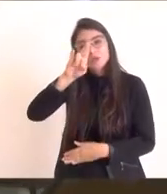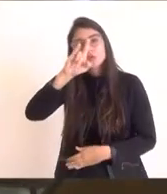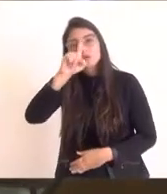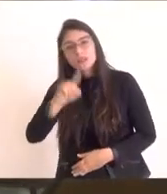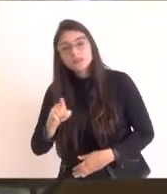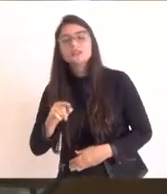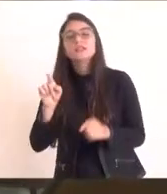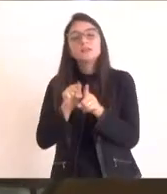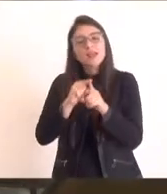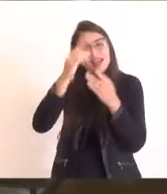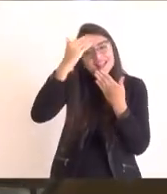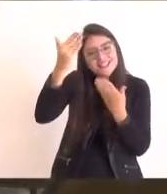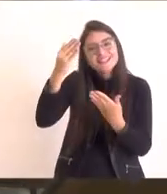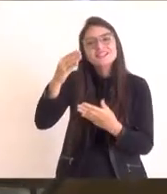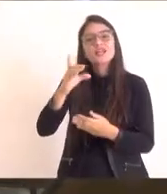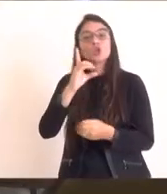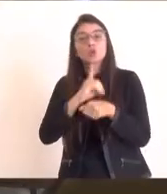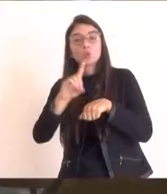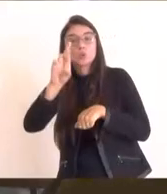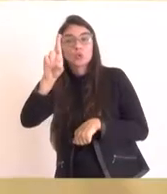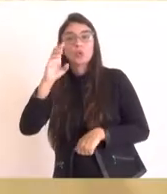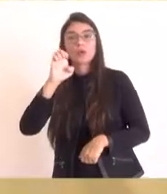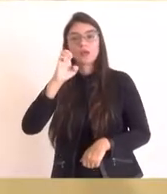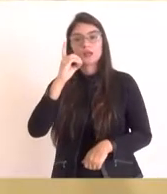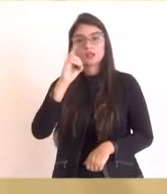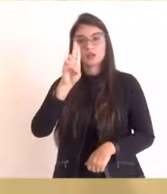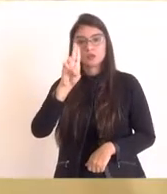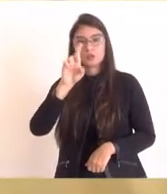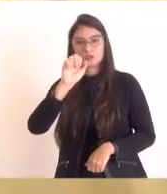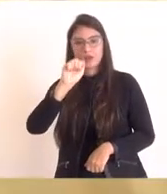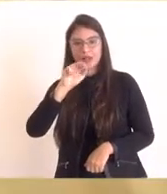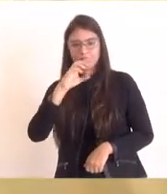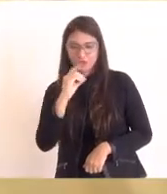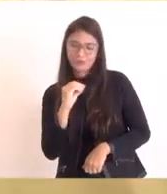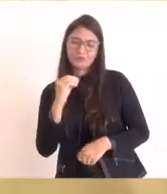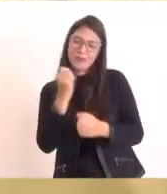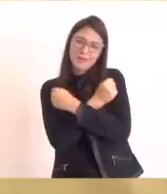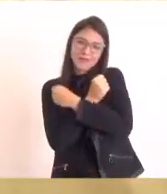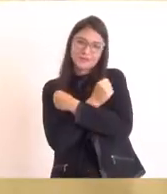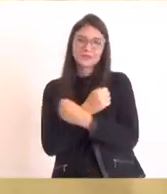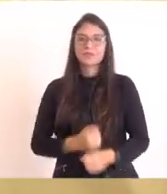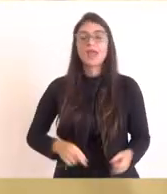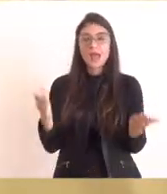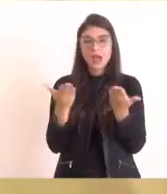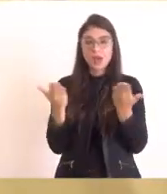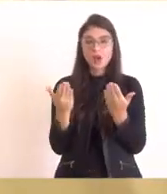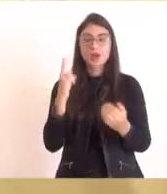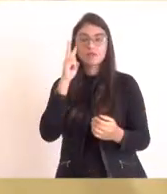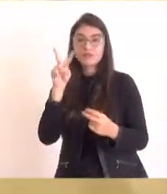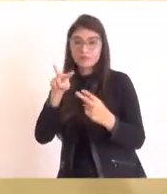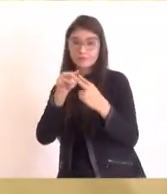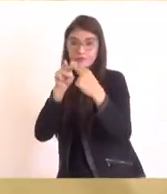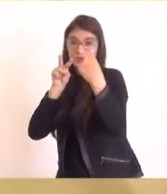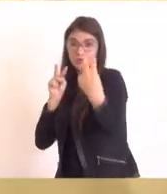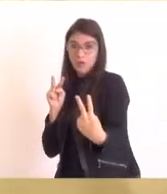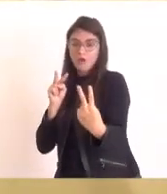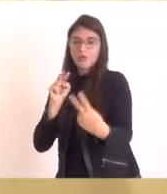abraço. Vamos ouvir agora virtualmente o Sergei Lima, que é vice-presidente da Rio Indústria.